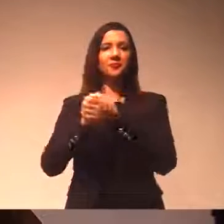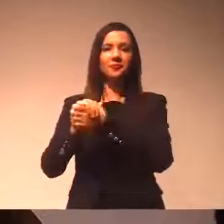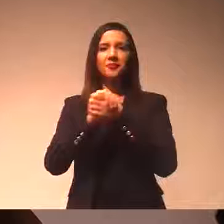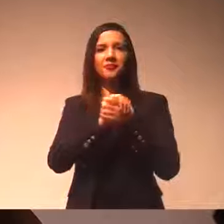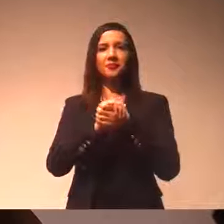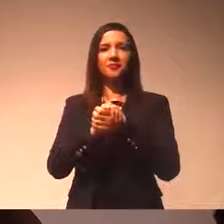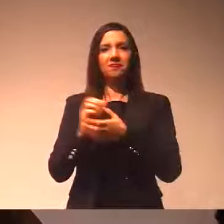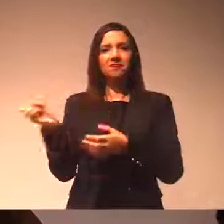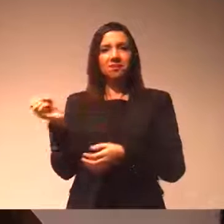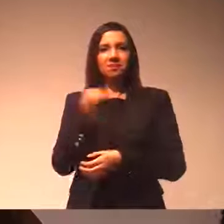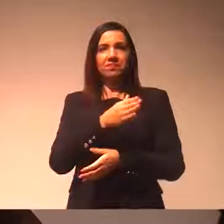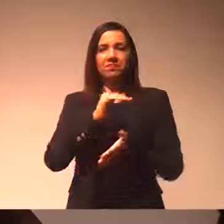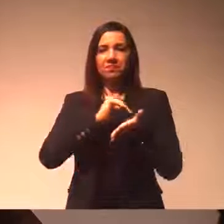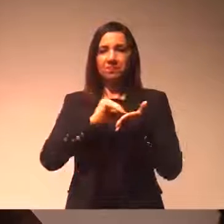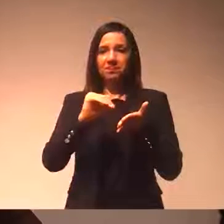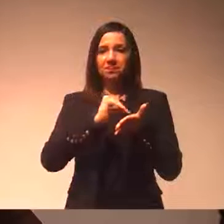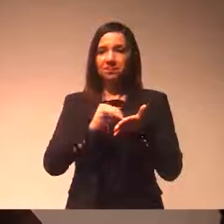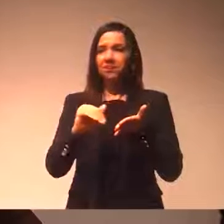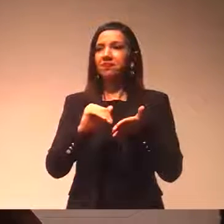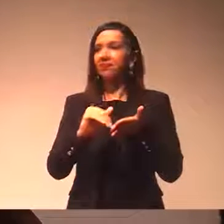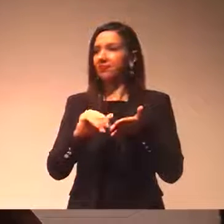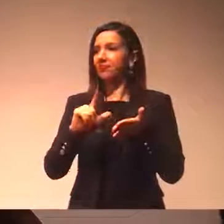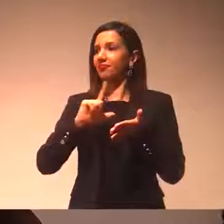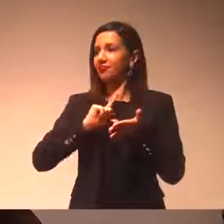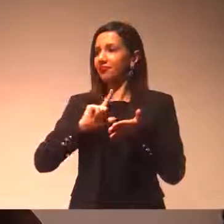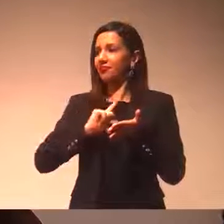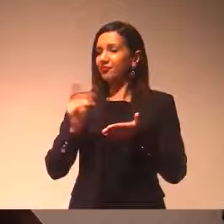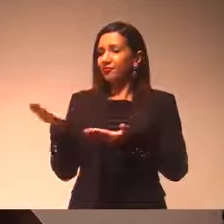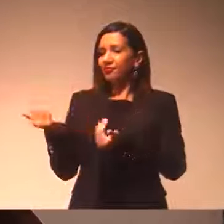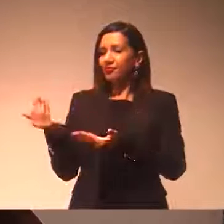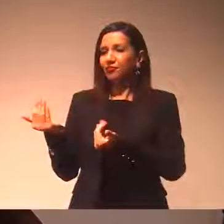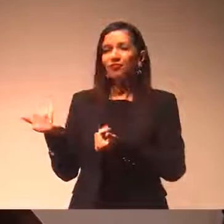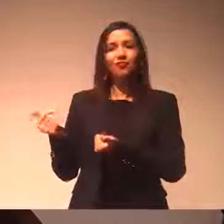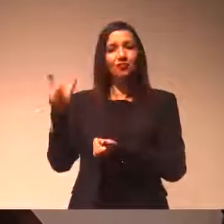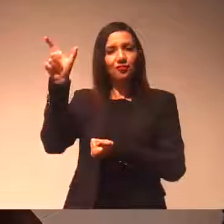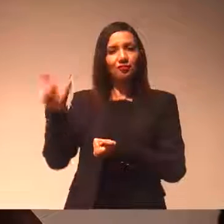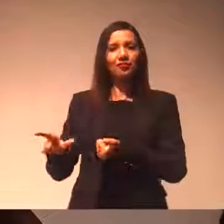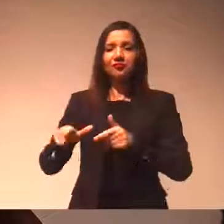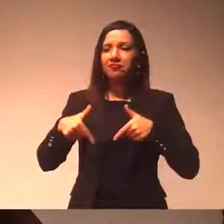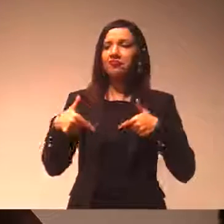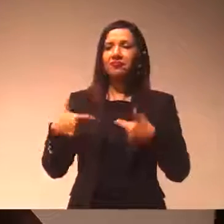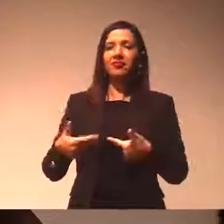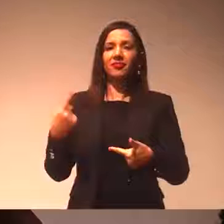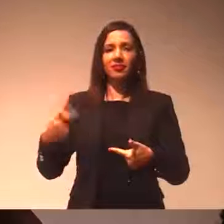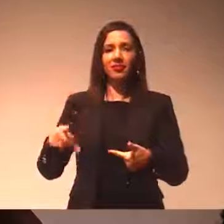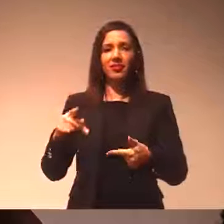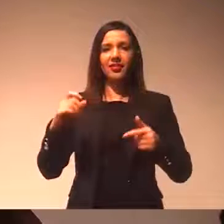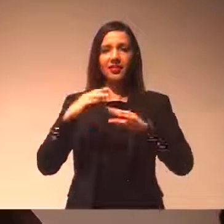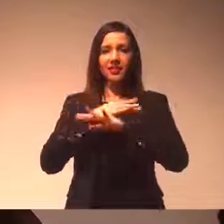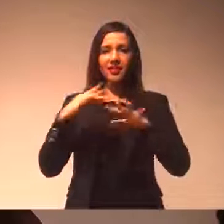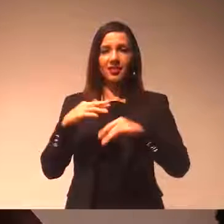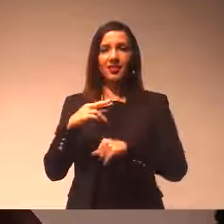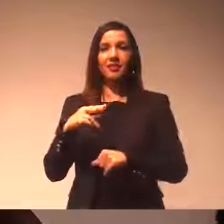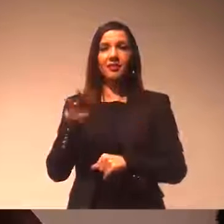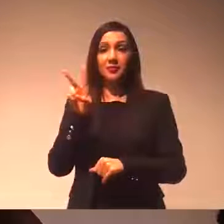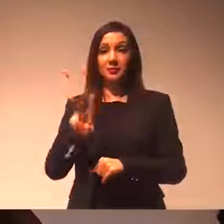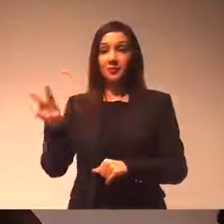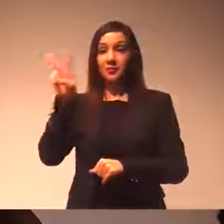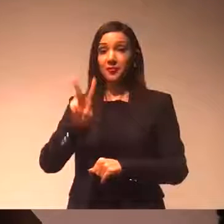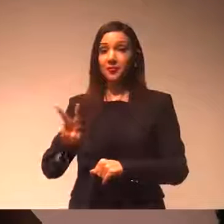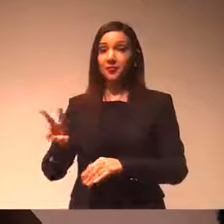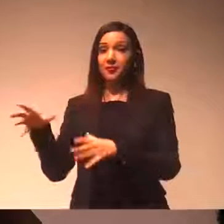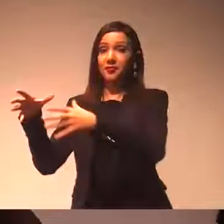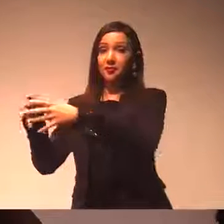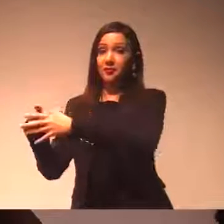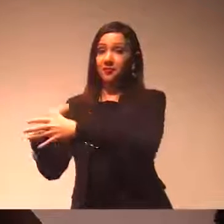atual secretário, o Jorge Torrezinho. É um jovem que fez um grande trabalho na cidade de Valinhos, nessa área. que vinha